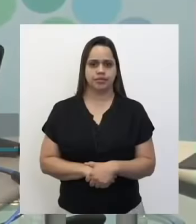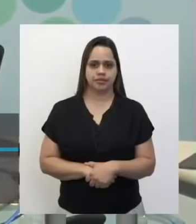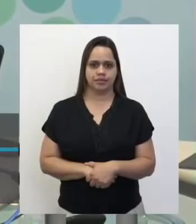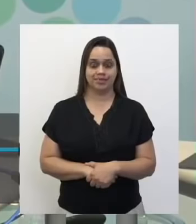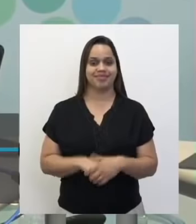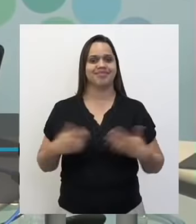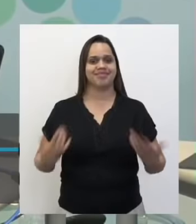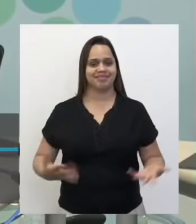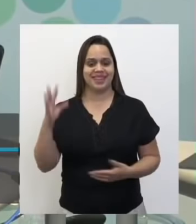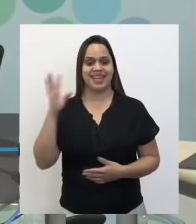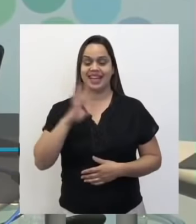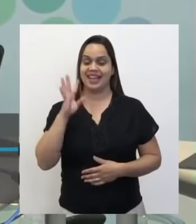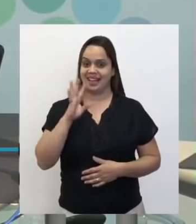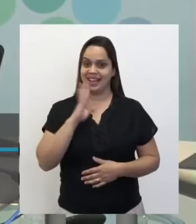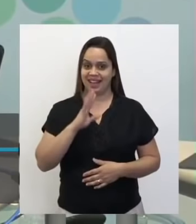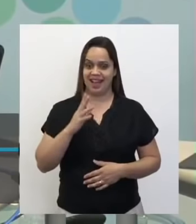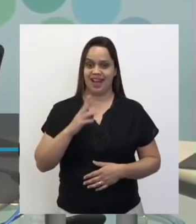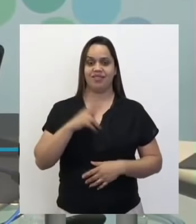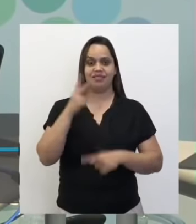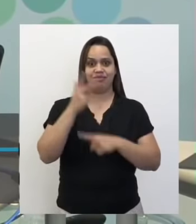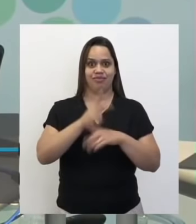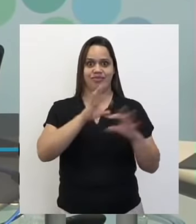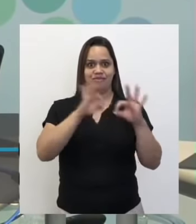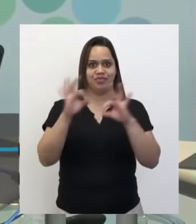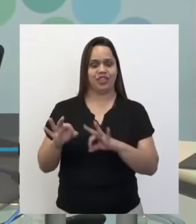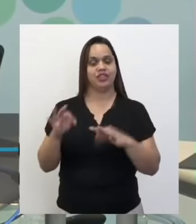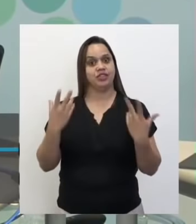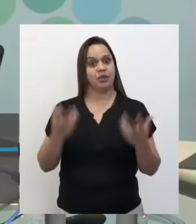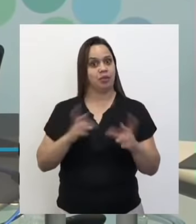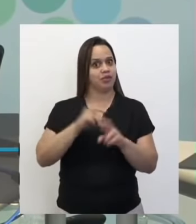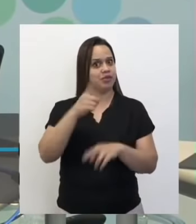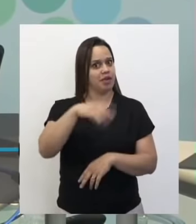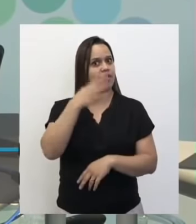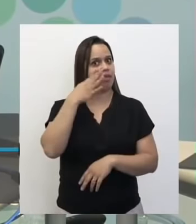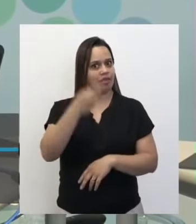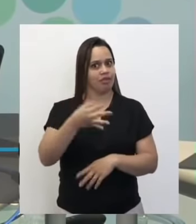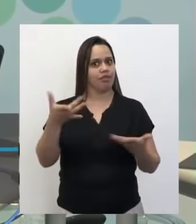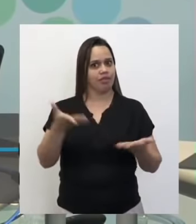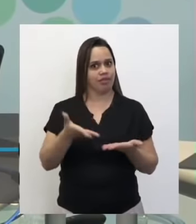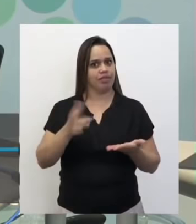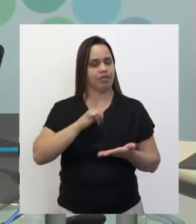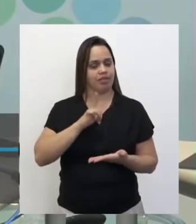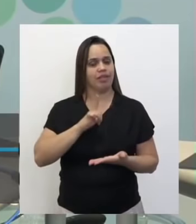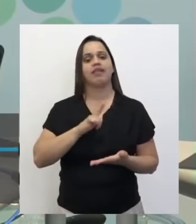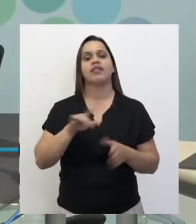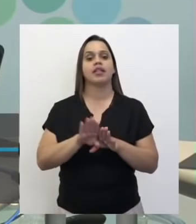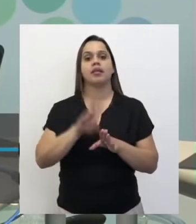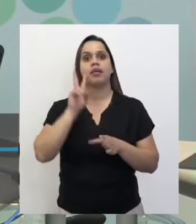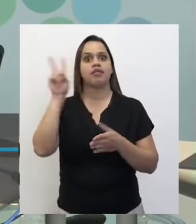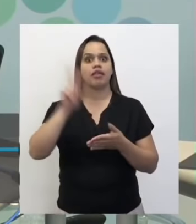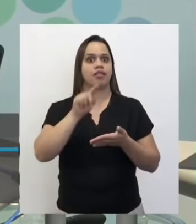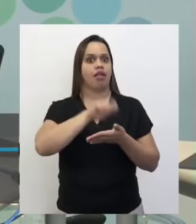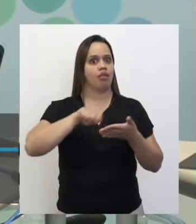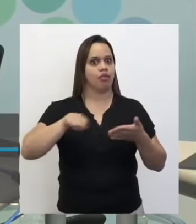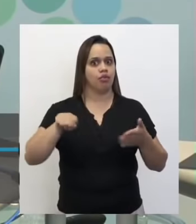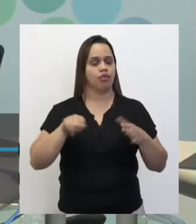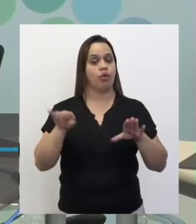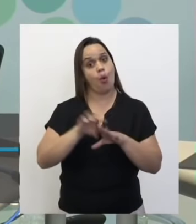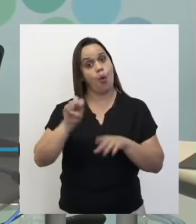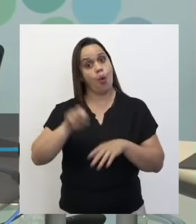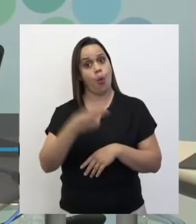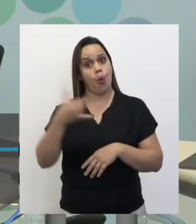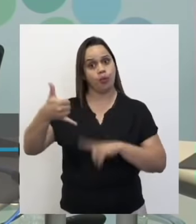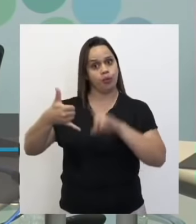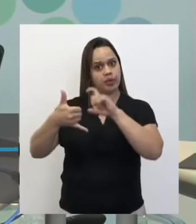Legal o vídeo, né pessoal? Espero que vocês tenham prestado bastante atenção, feito anotações ou mesmo tirado o print da tela, porque agora